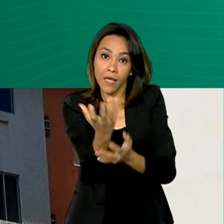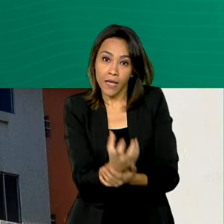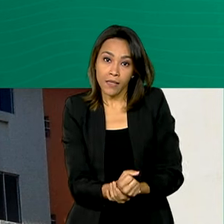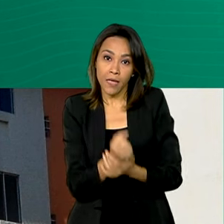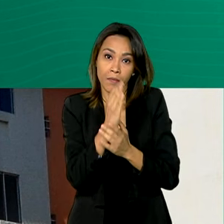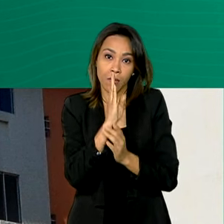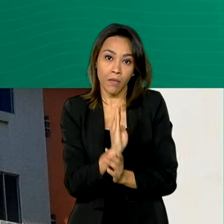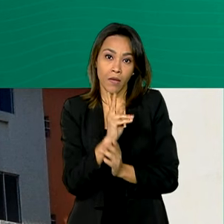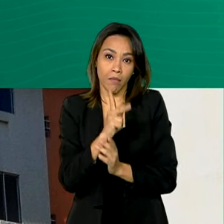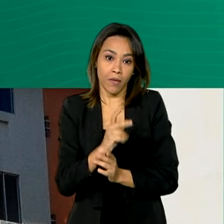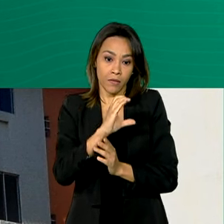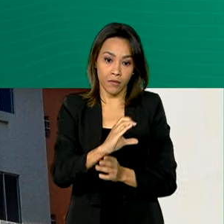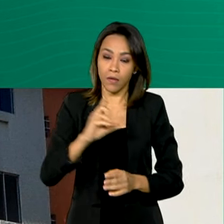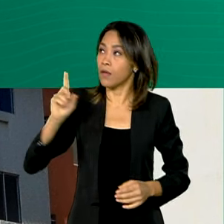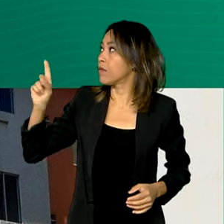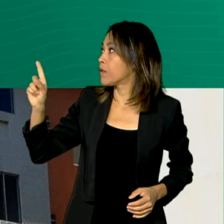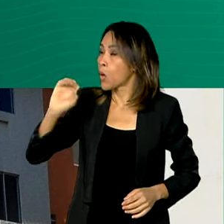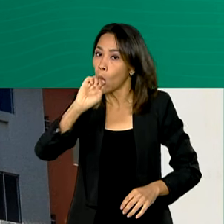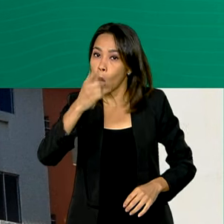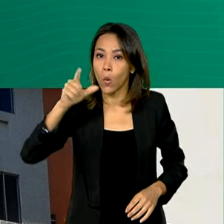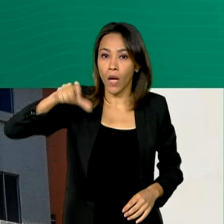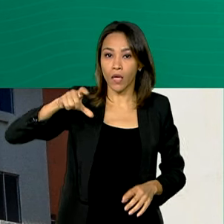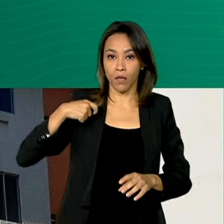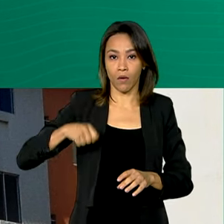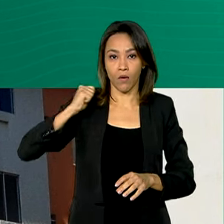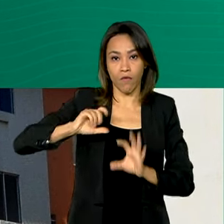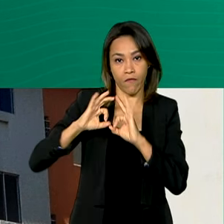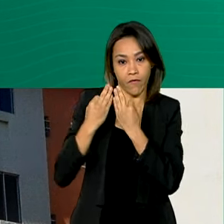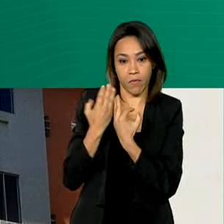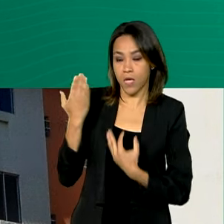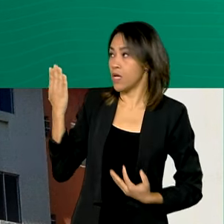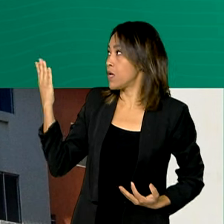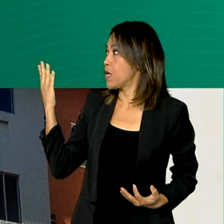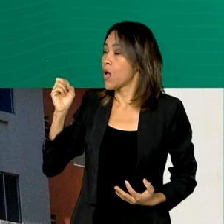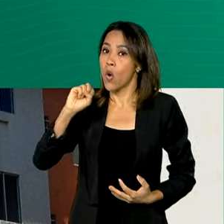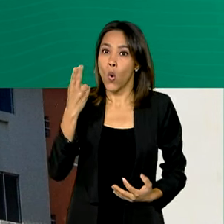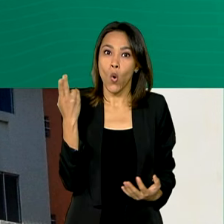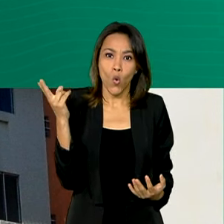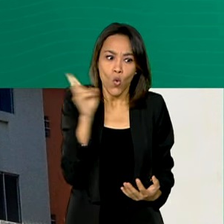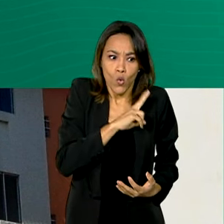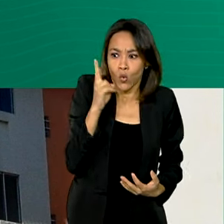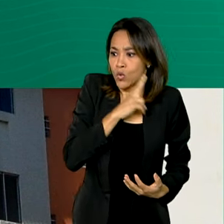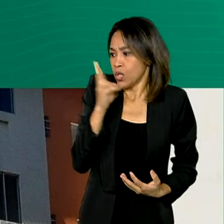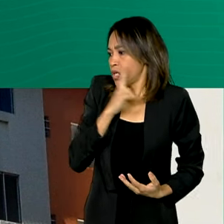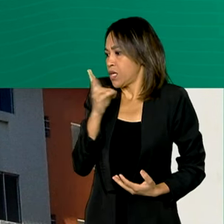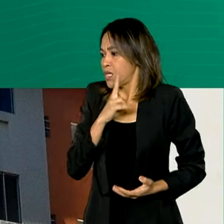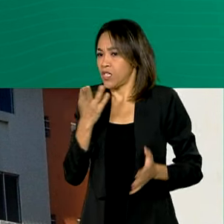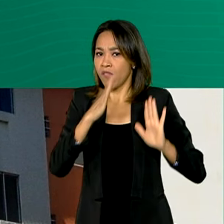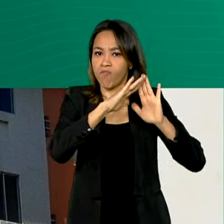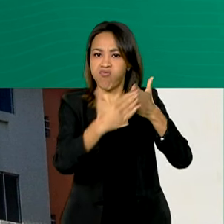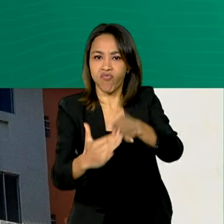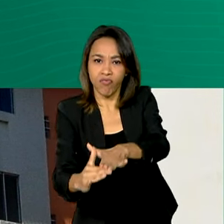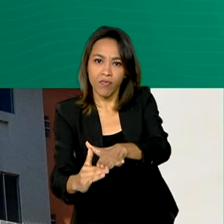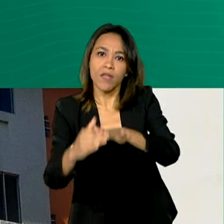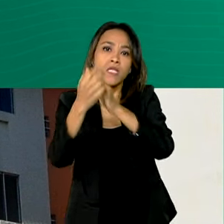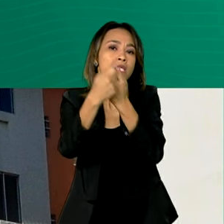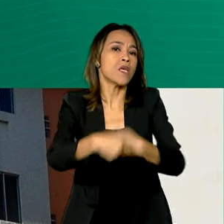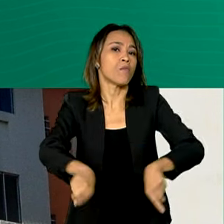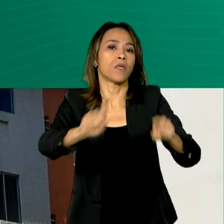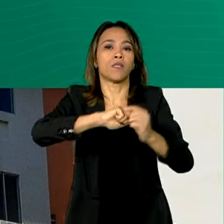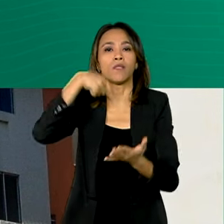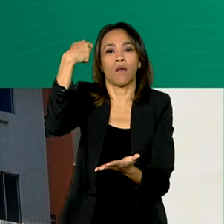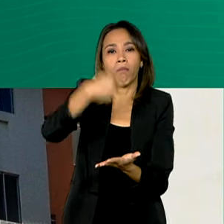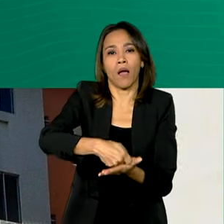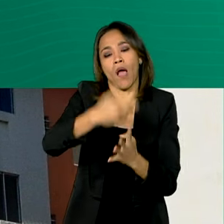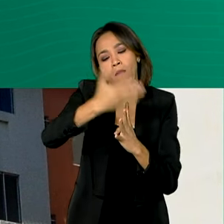Prestação Continuada, ou Bolsa Família, ou que estejam em situação de emergência ou calamidade, ficam isentas de pagar a